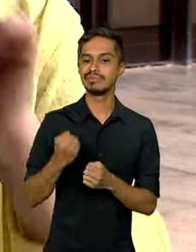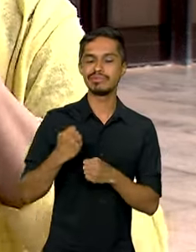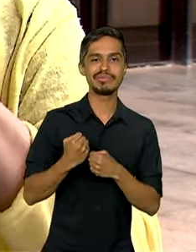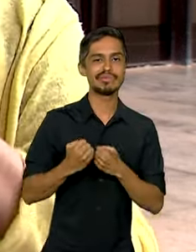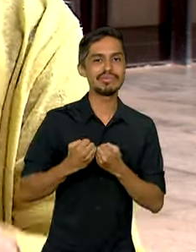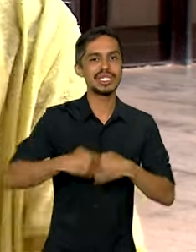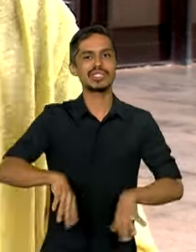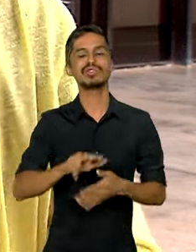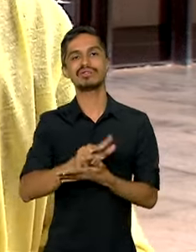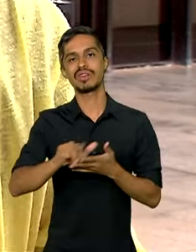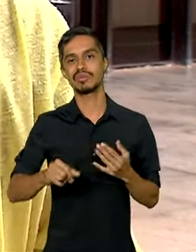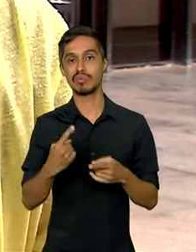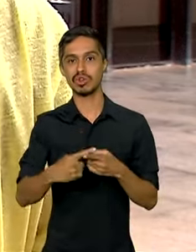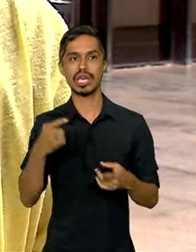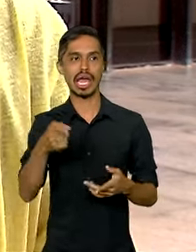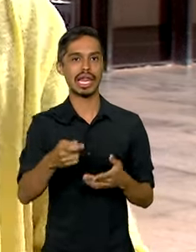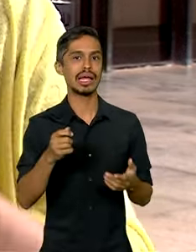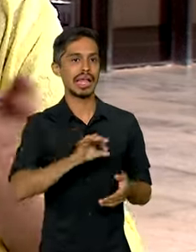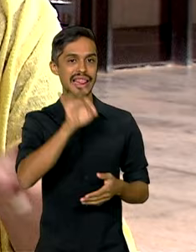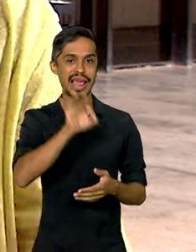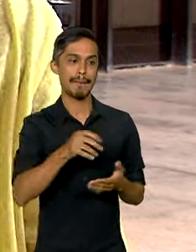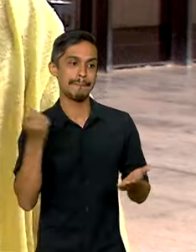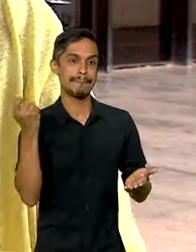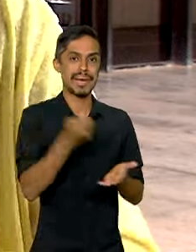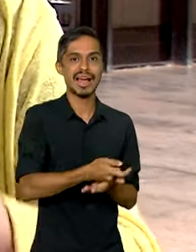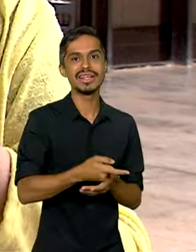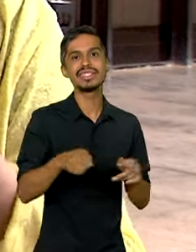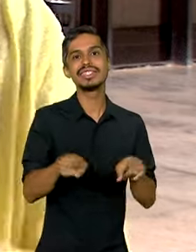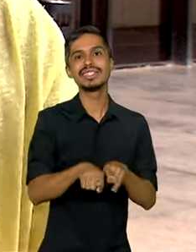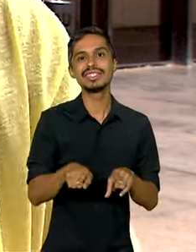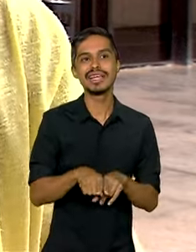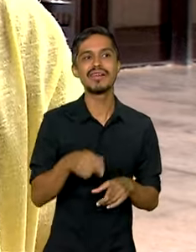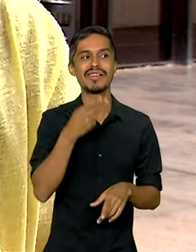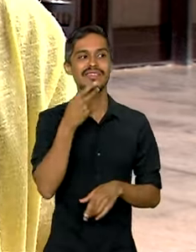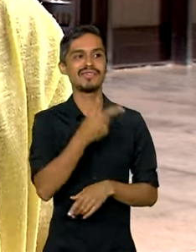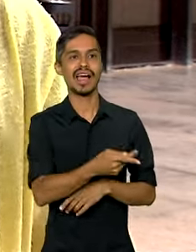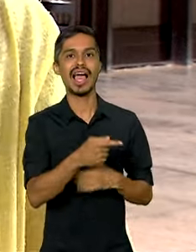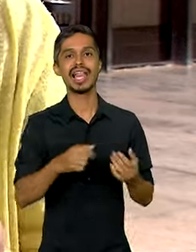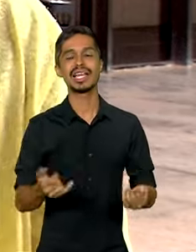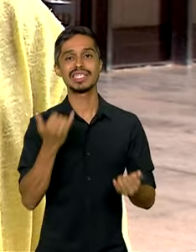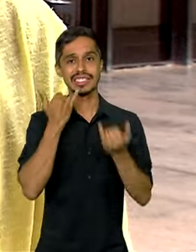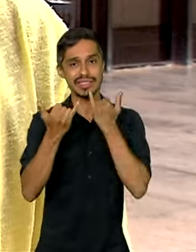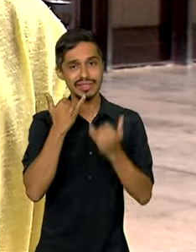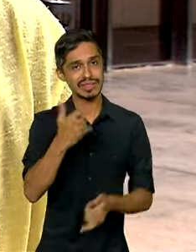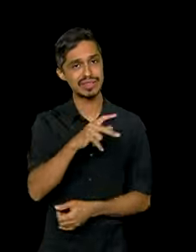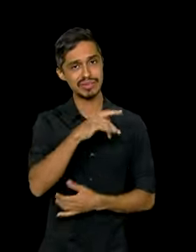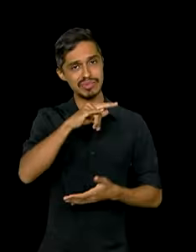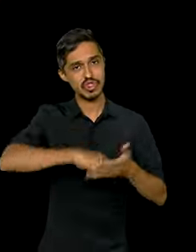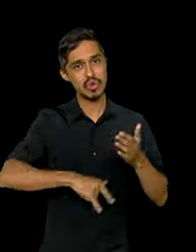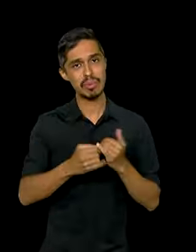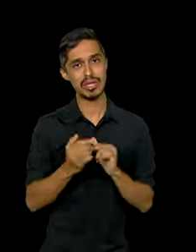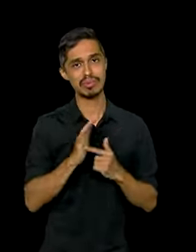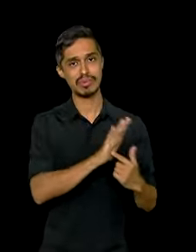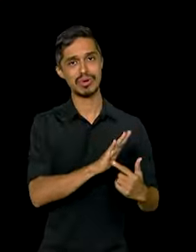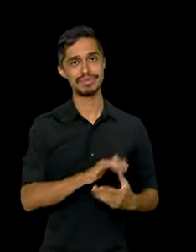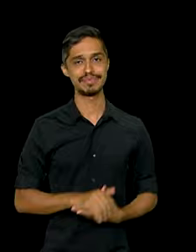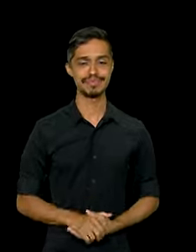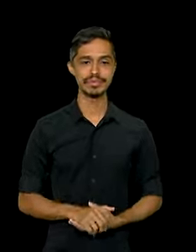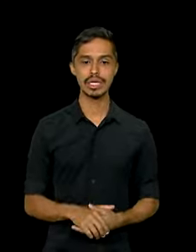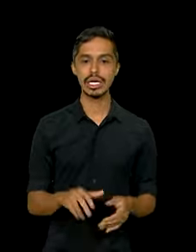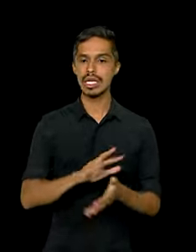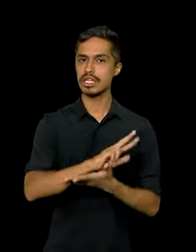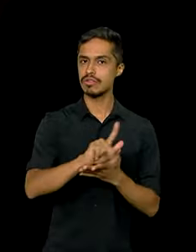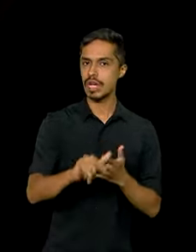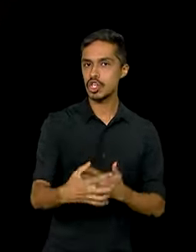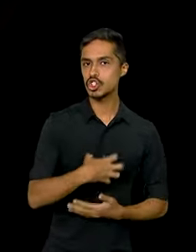vítimas, porque além do pagamento indevido, elas também acabam expondo os seus dados. E são várias